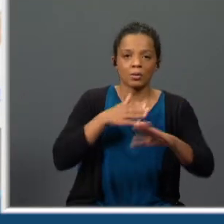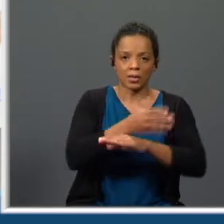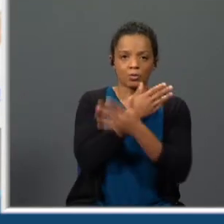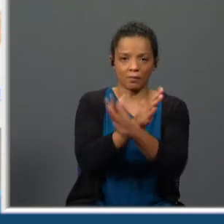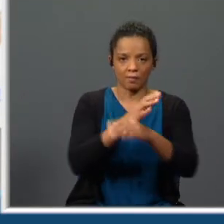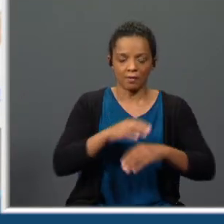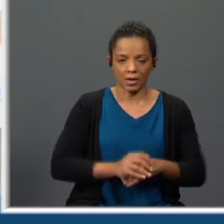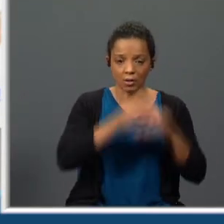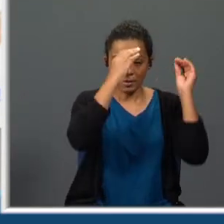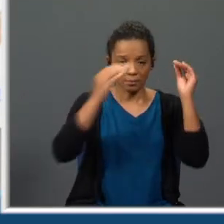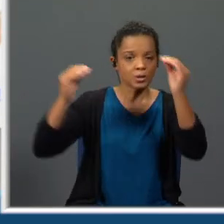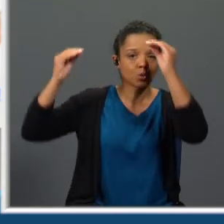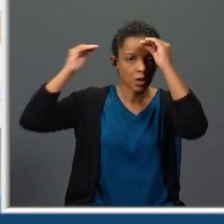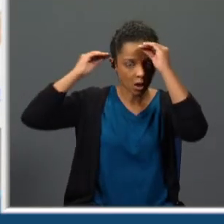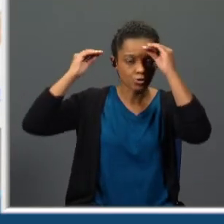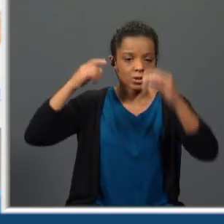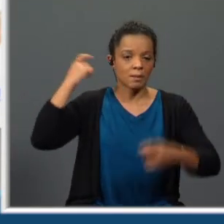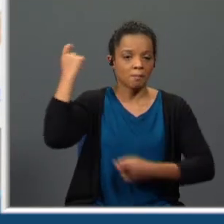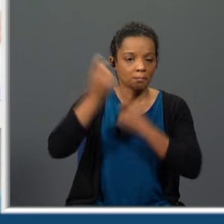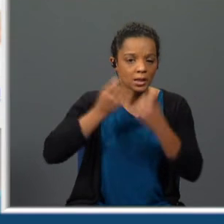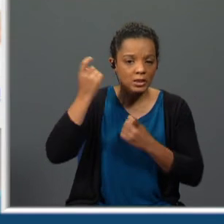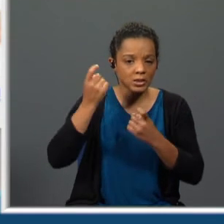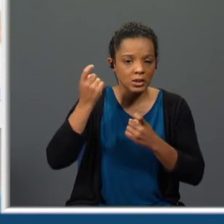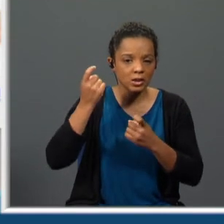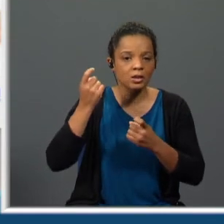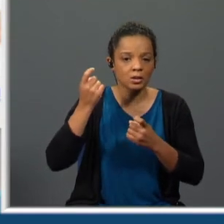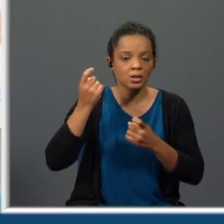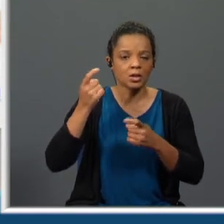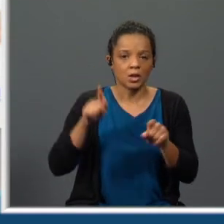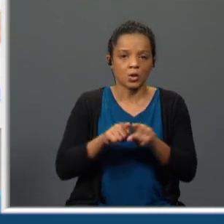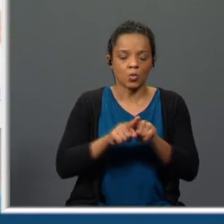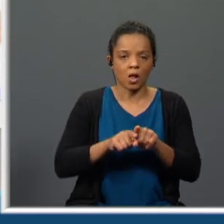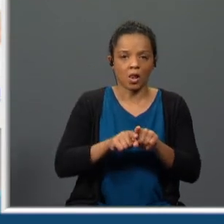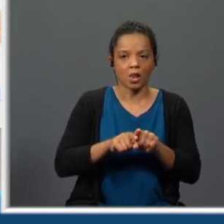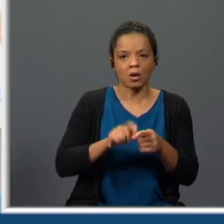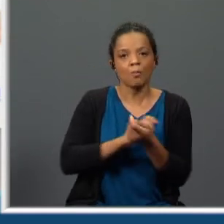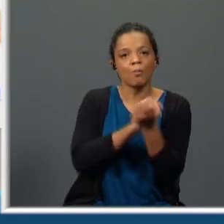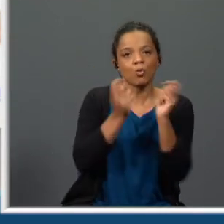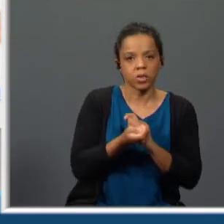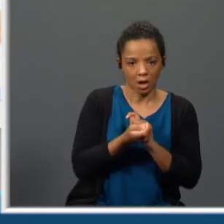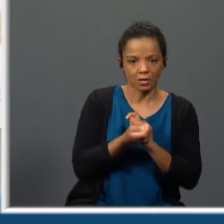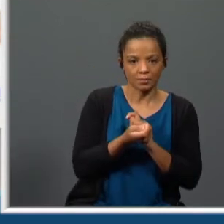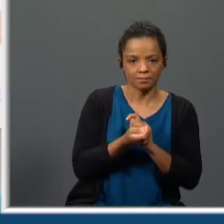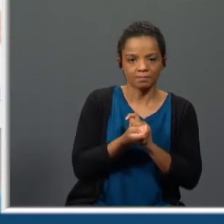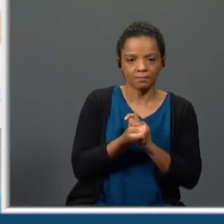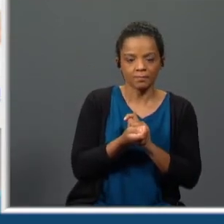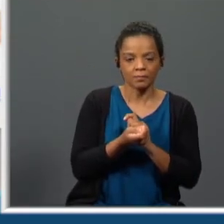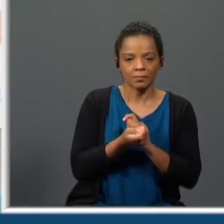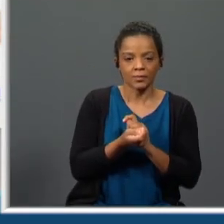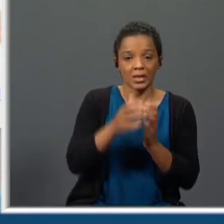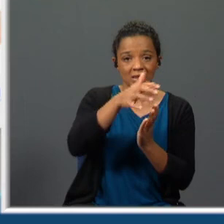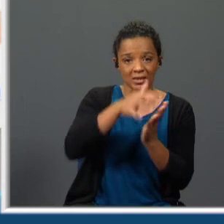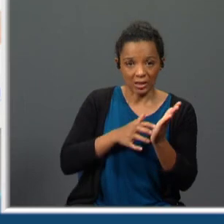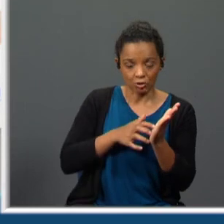nenhuma das personagens pensa em algum momento deixar de ser o que é e num pequeno texto positivo